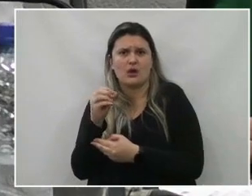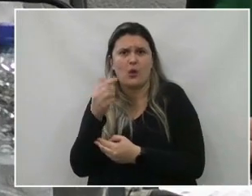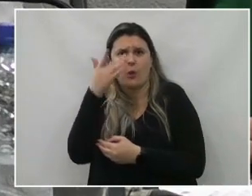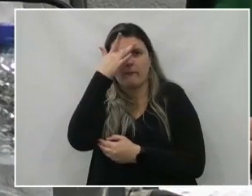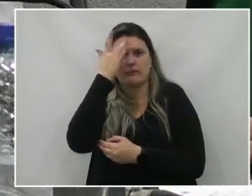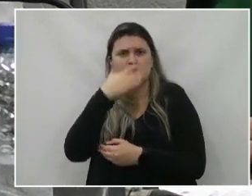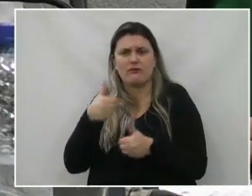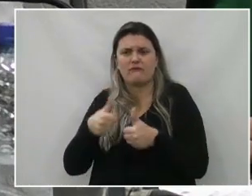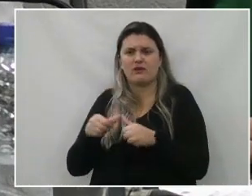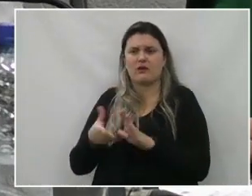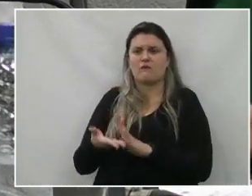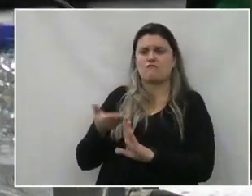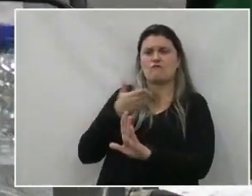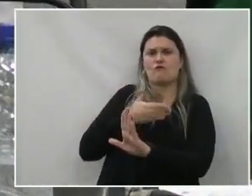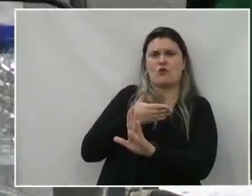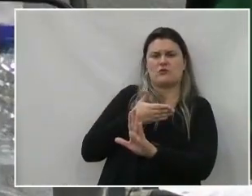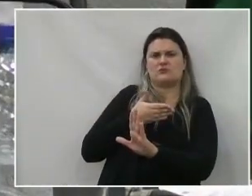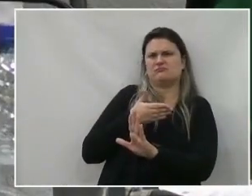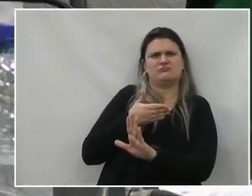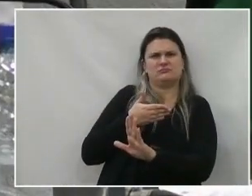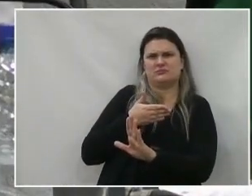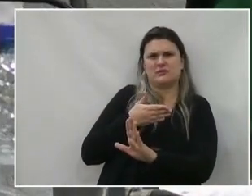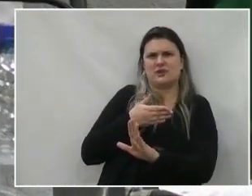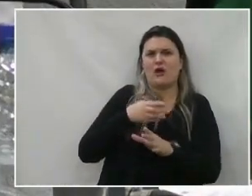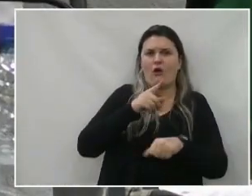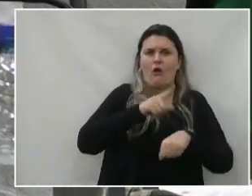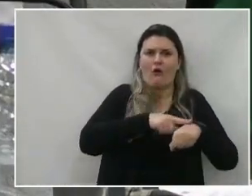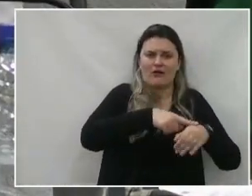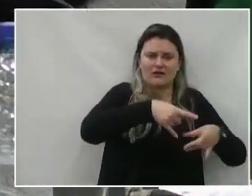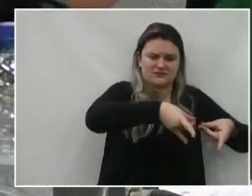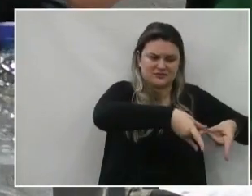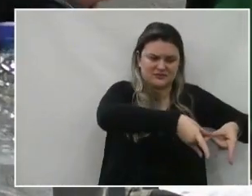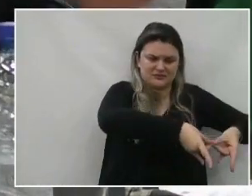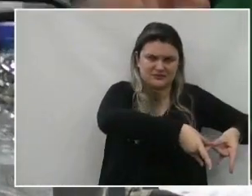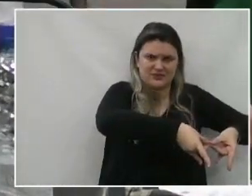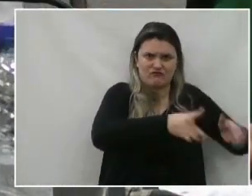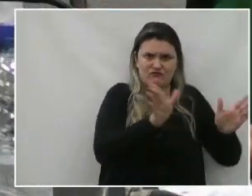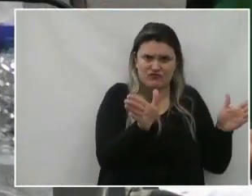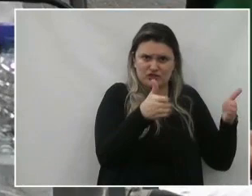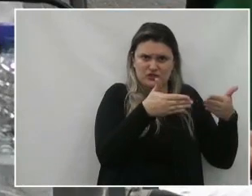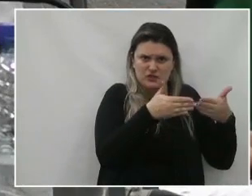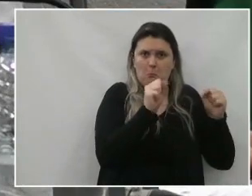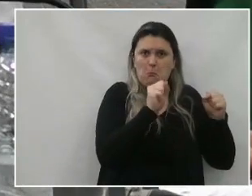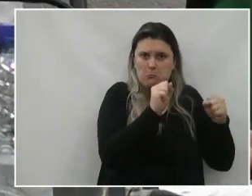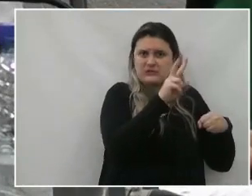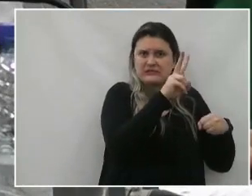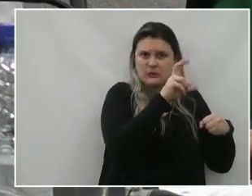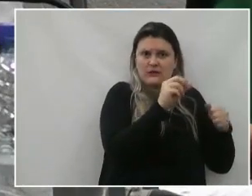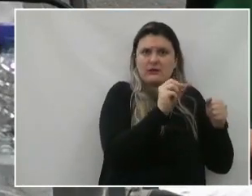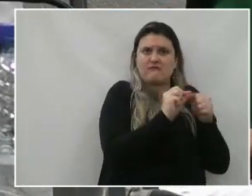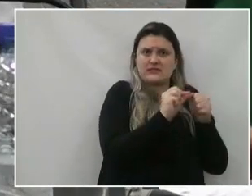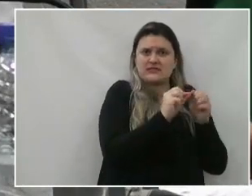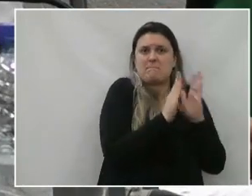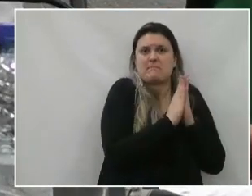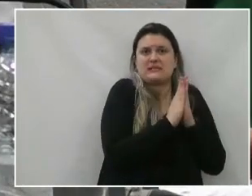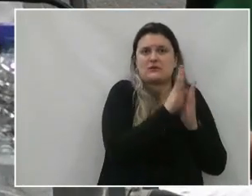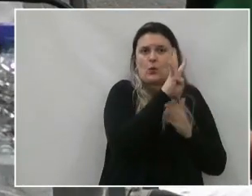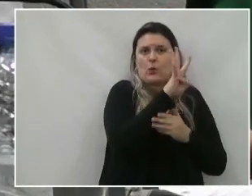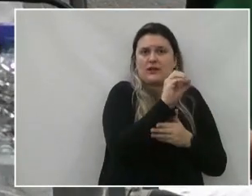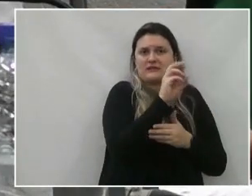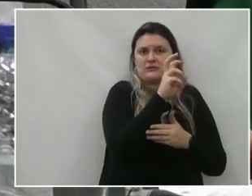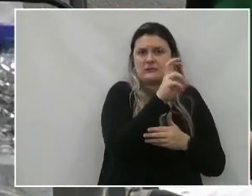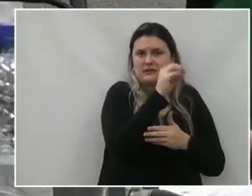tudo para fora. Que constrangimento! Quer dizer que lá onde estava o espaço fechado, pode fazer uma missa com 40, 50